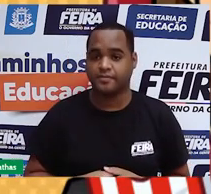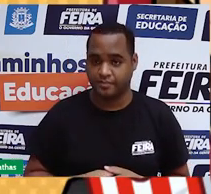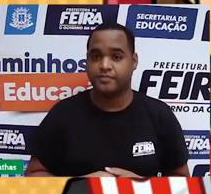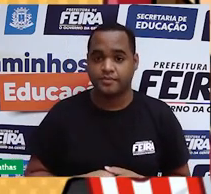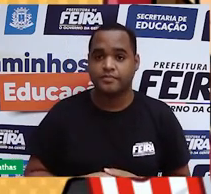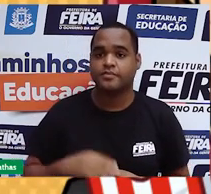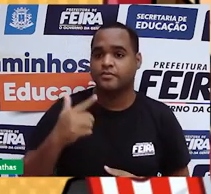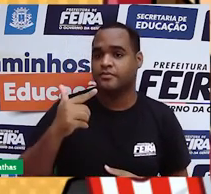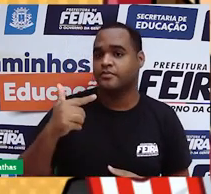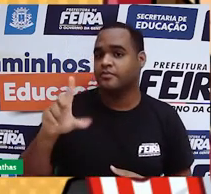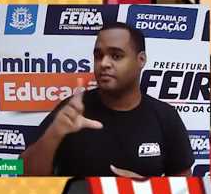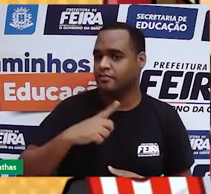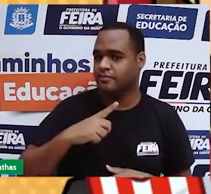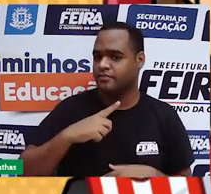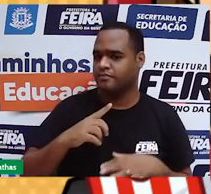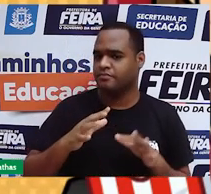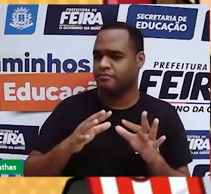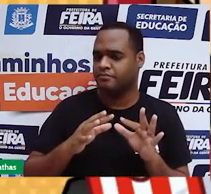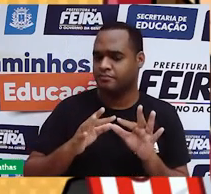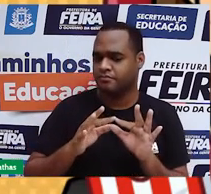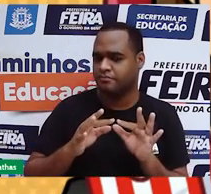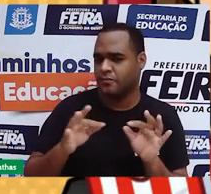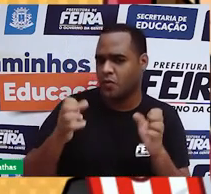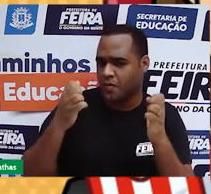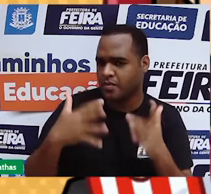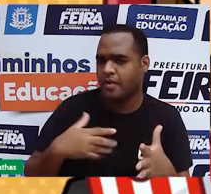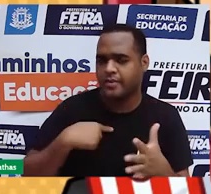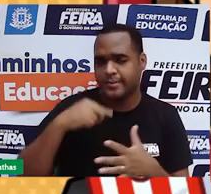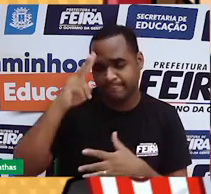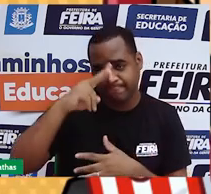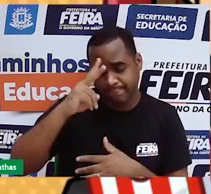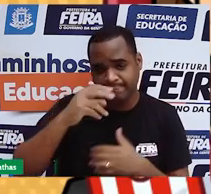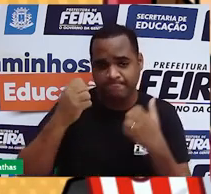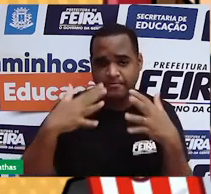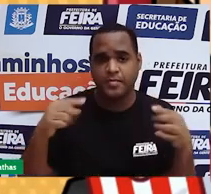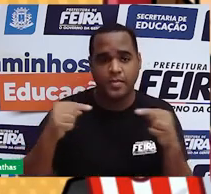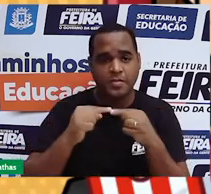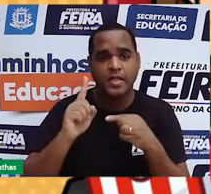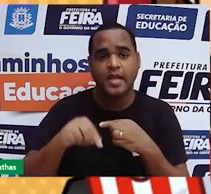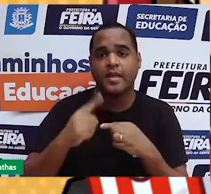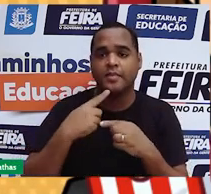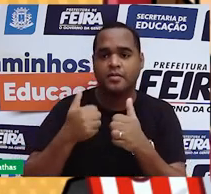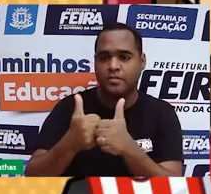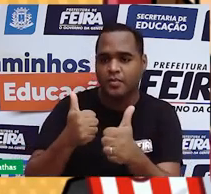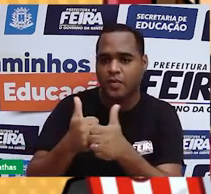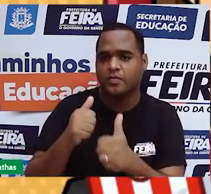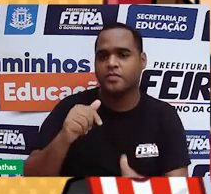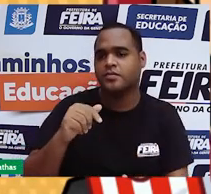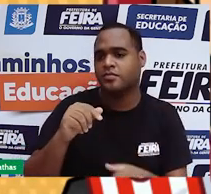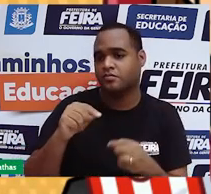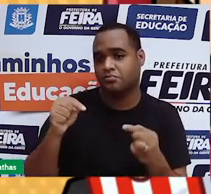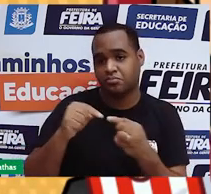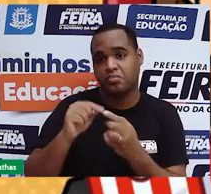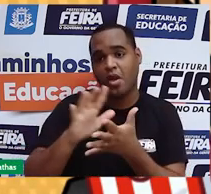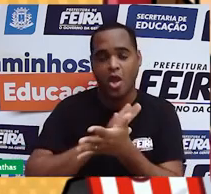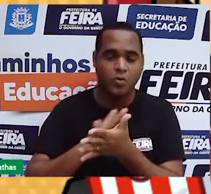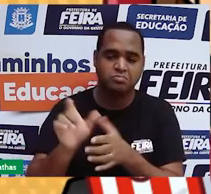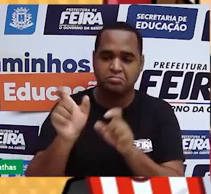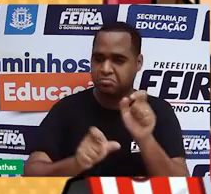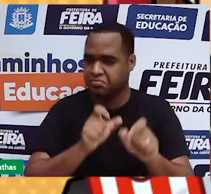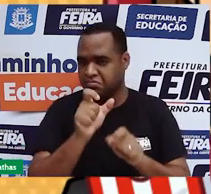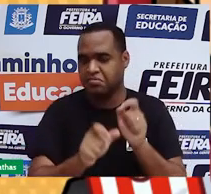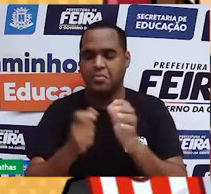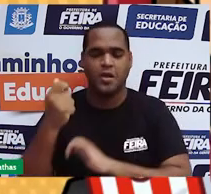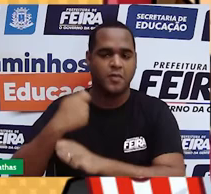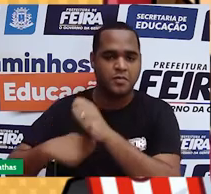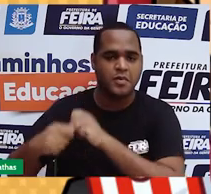Dos modelos atômicos clássicos, esse é o mais próximo do átomo real. Hoje em dia, existem outros modelos atômicos um